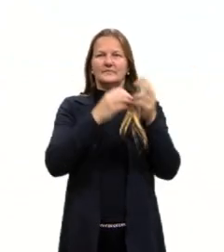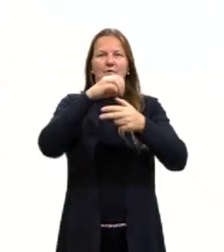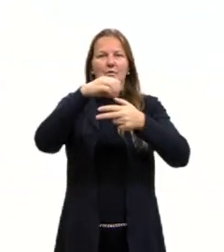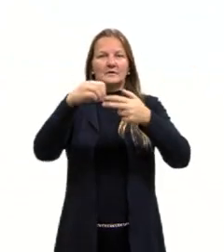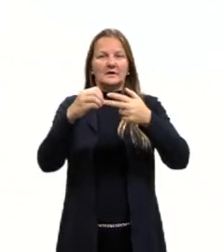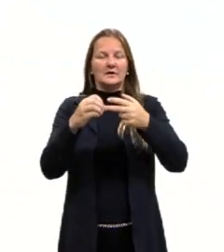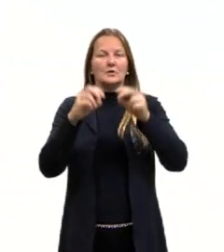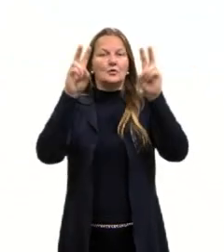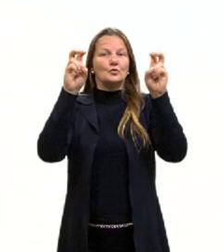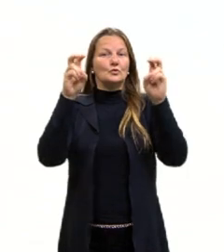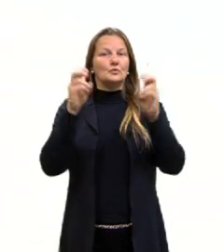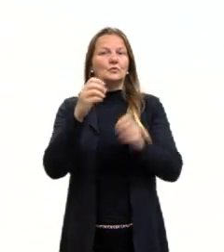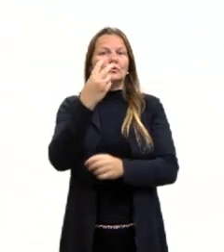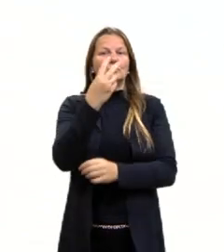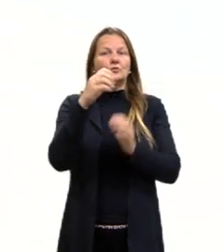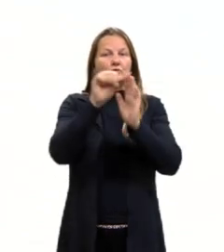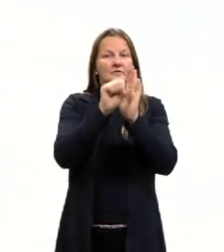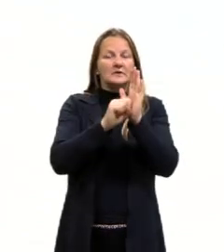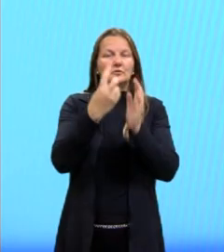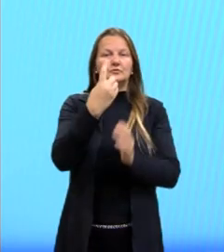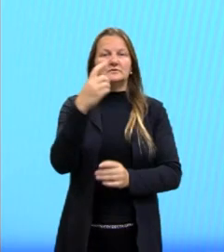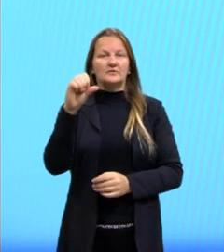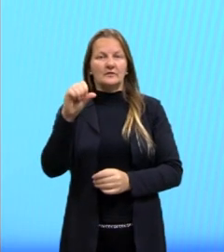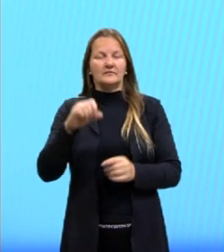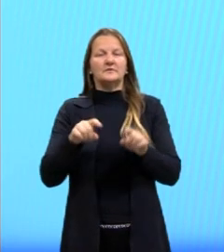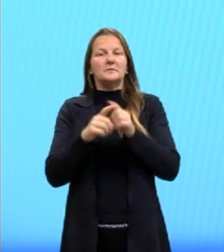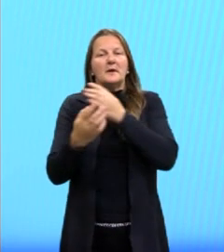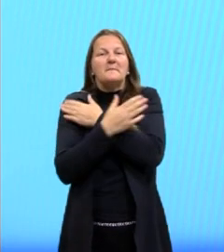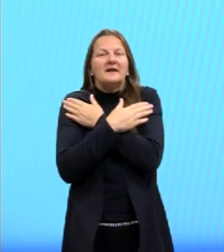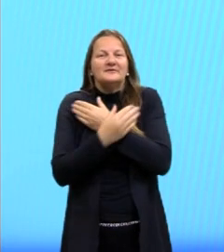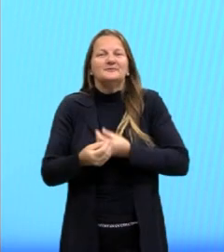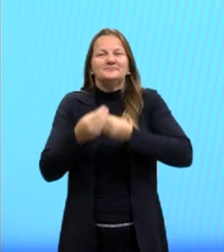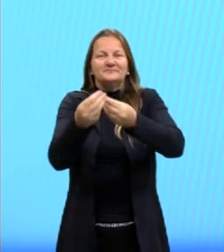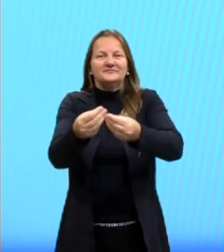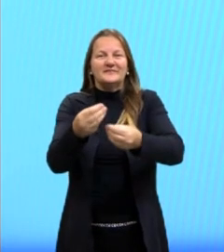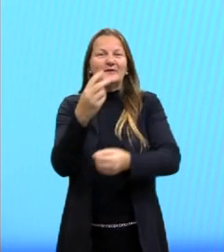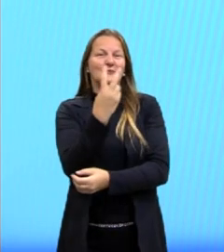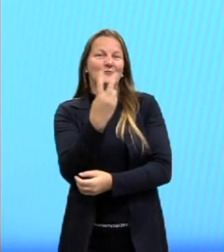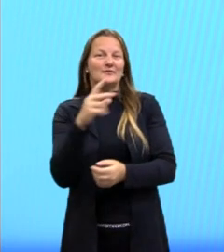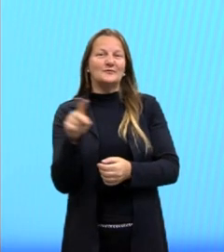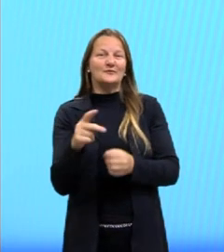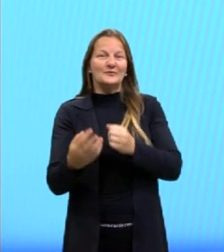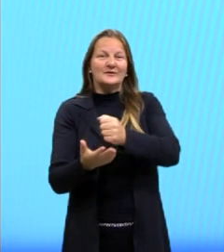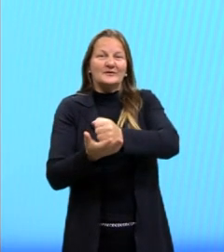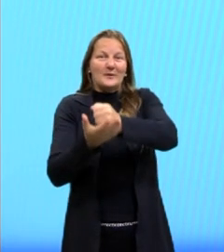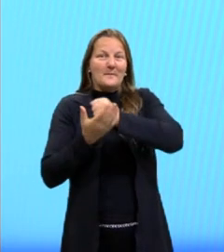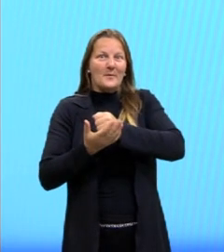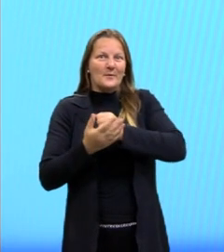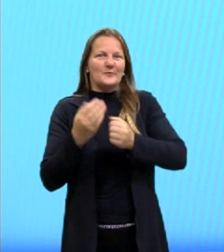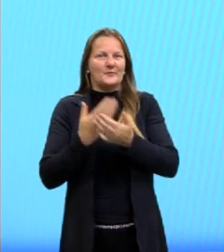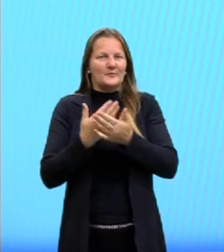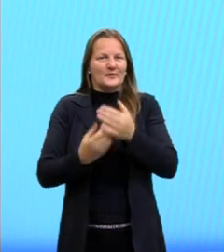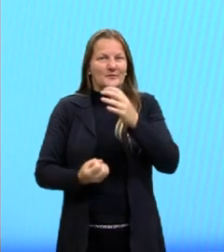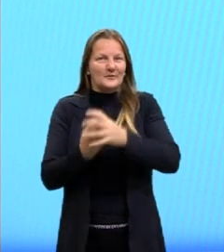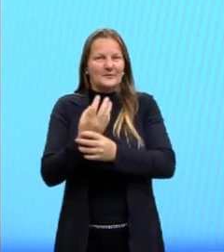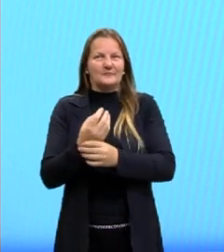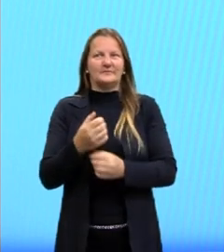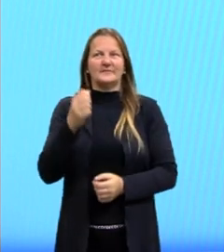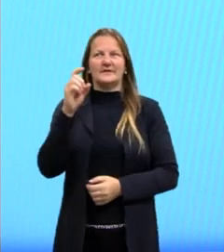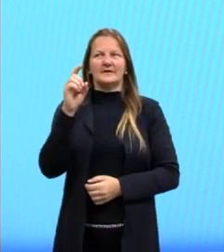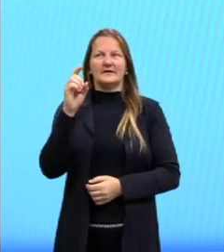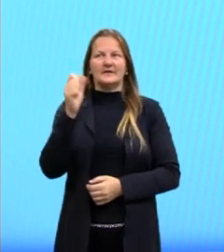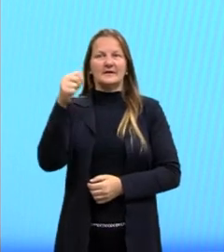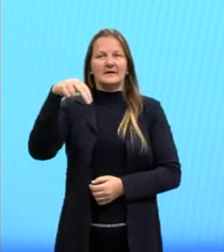Mandar um abraço também para a Andressa Domanski e para a Lisiane, minha curadora e a nossa revisora de português, que me ajudam muito as duas.